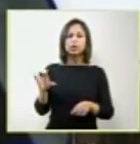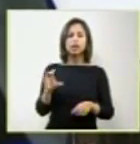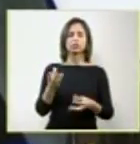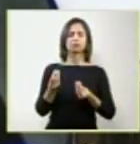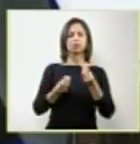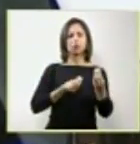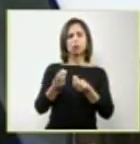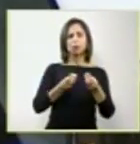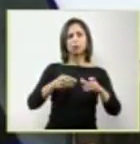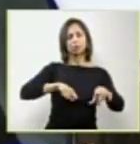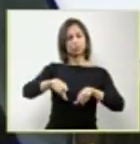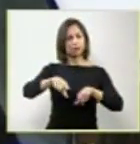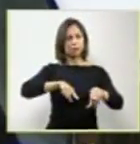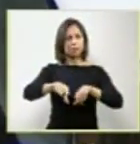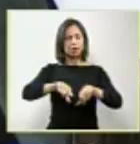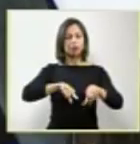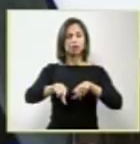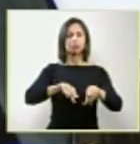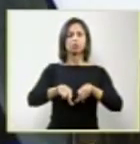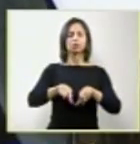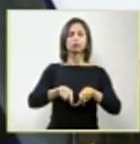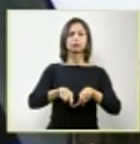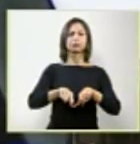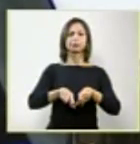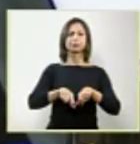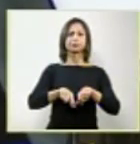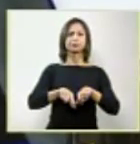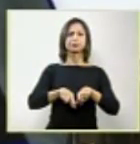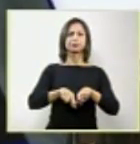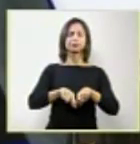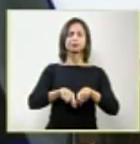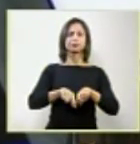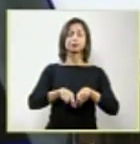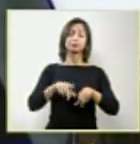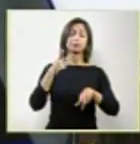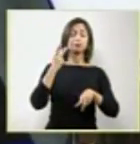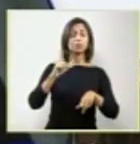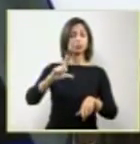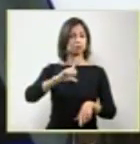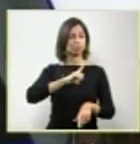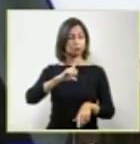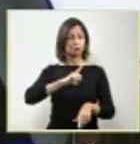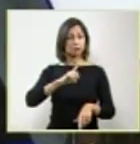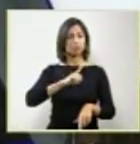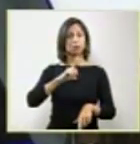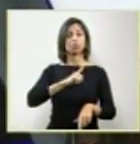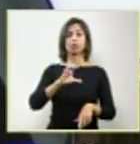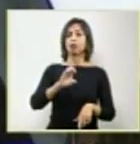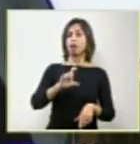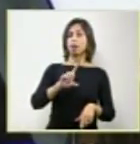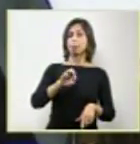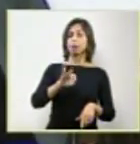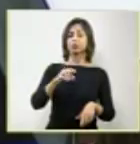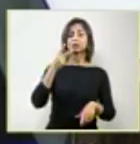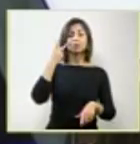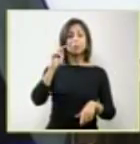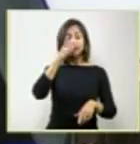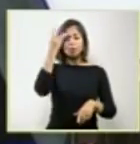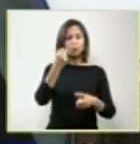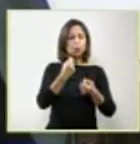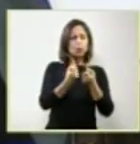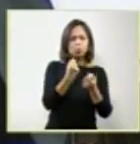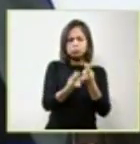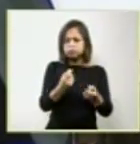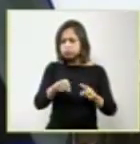em termos de terços, em termos para uma decisão segura.